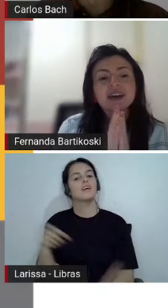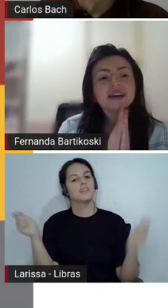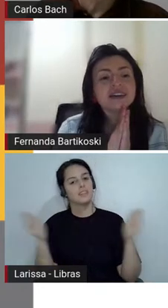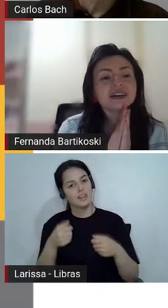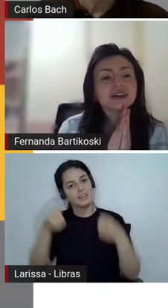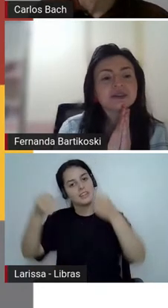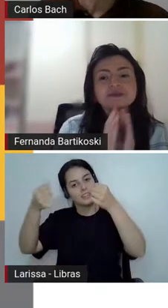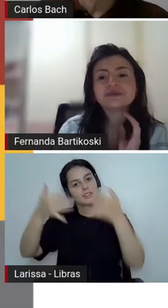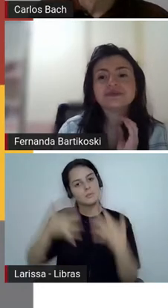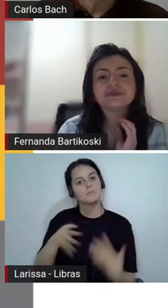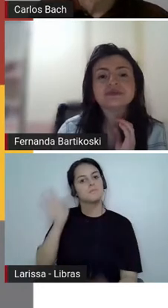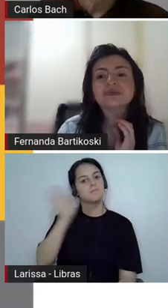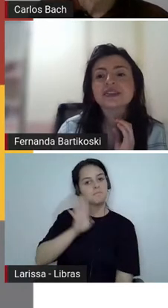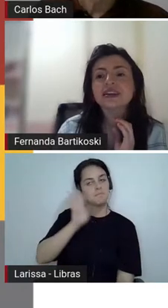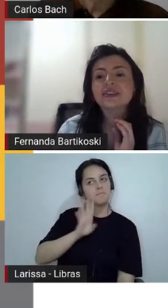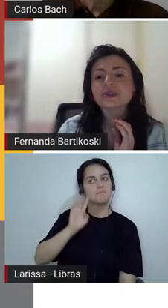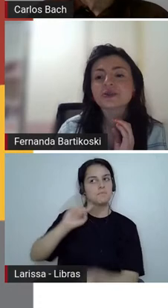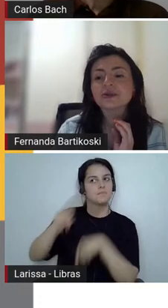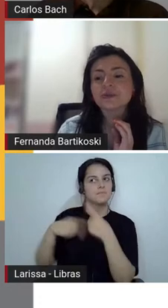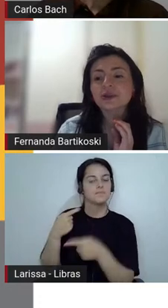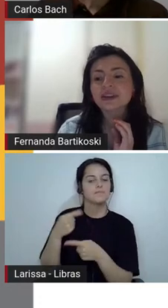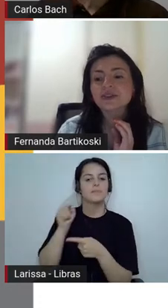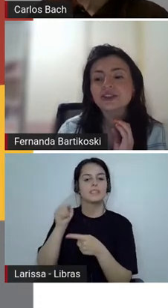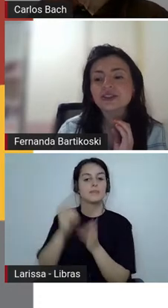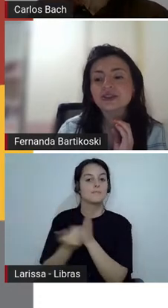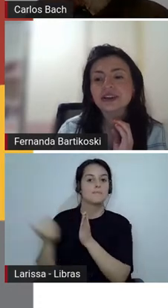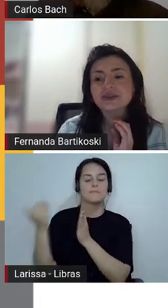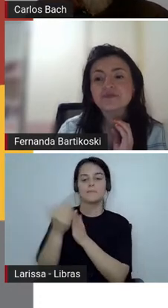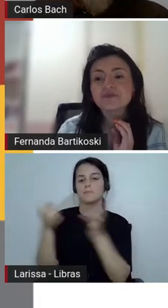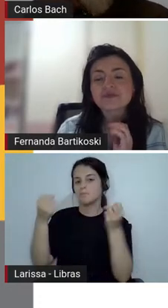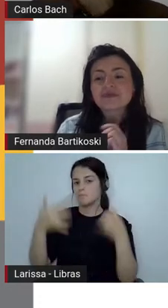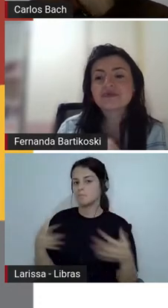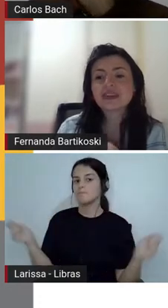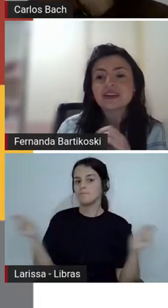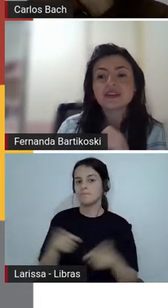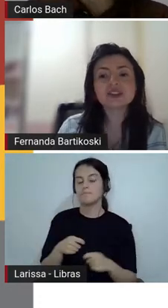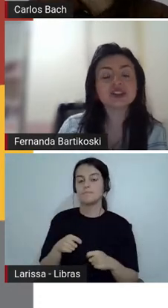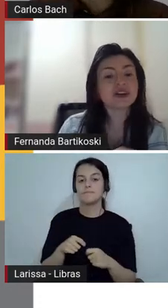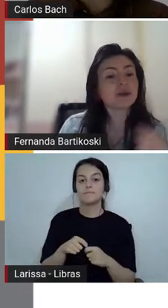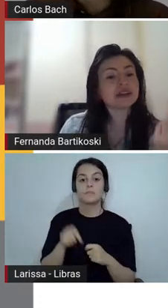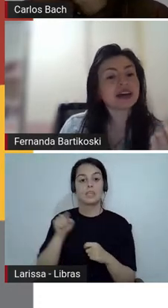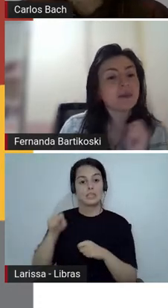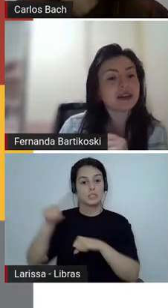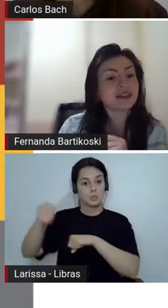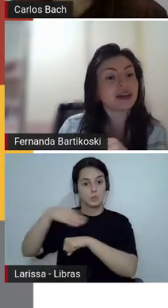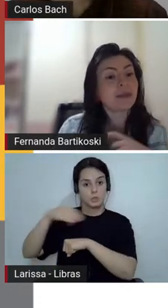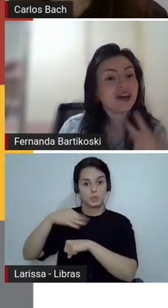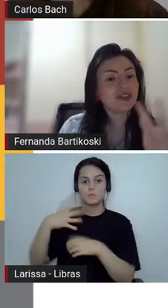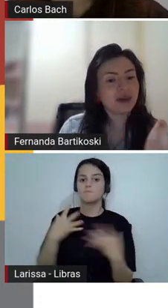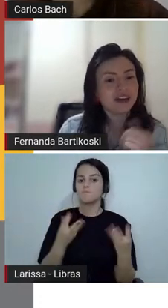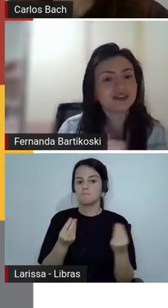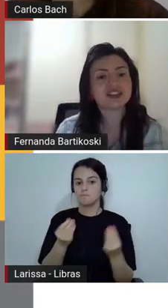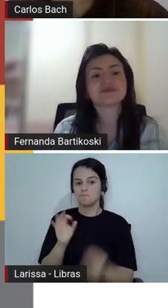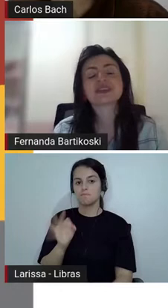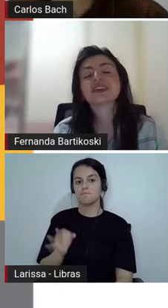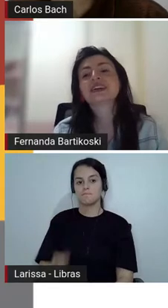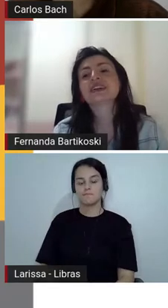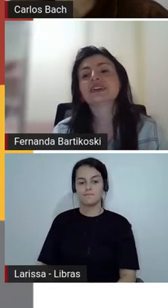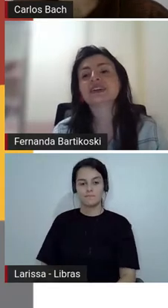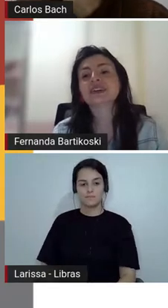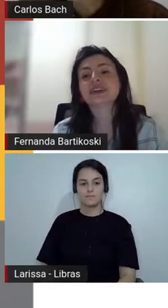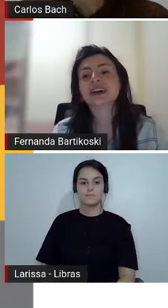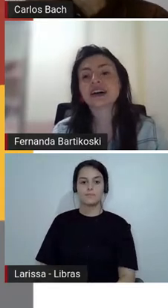São sugestões. Sim, são muitas sugestões. Então, a gente vai começar a apresentar brevemente